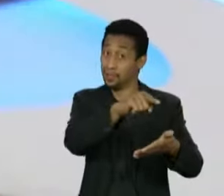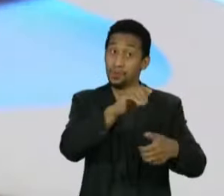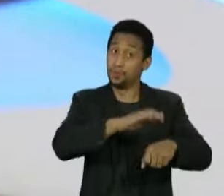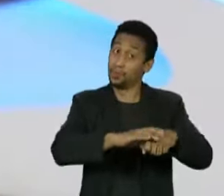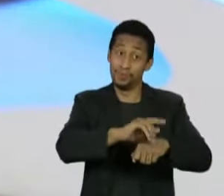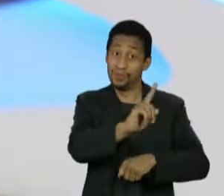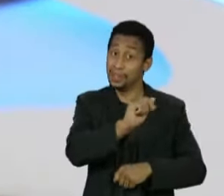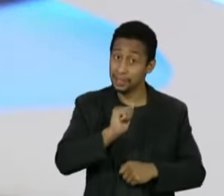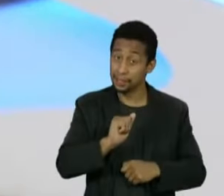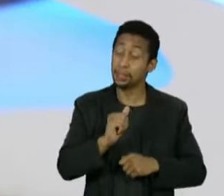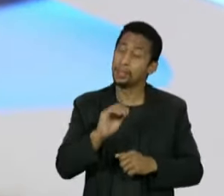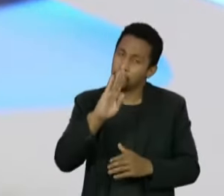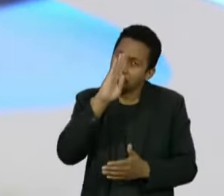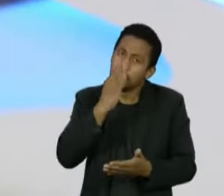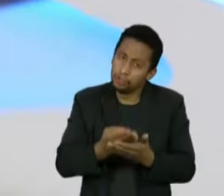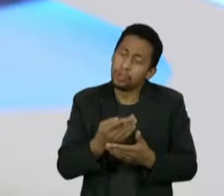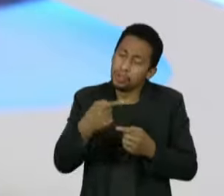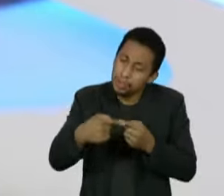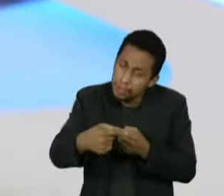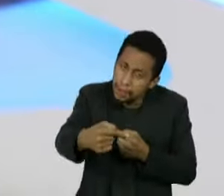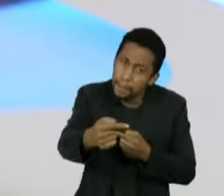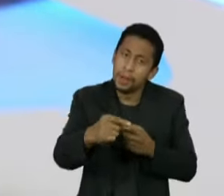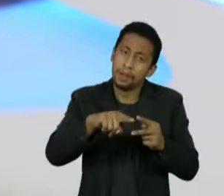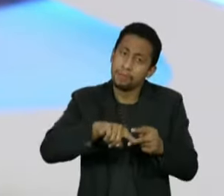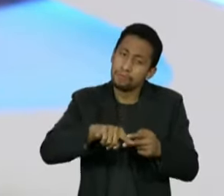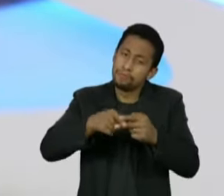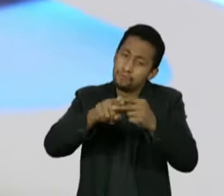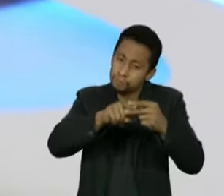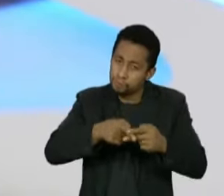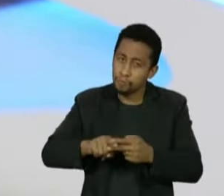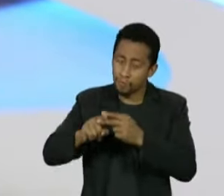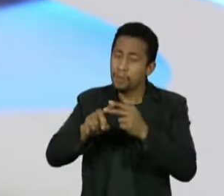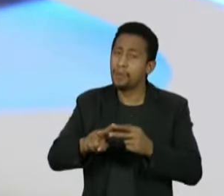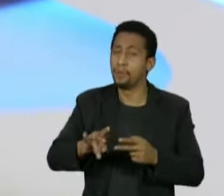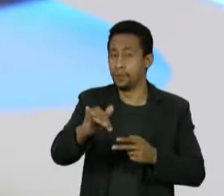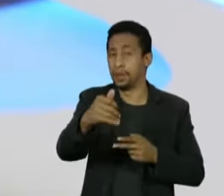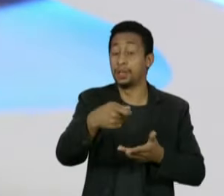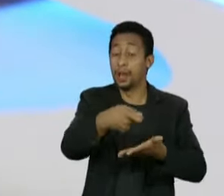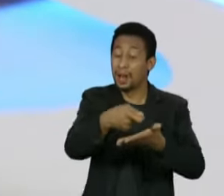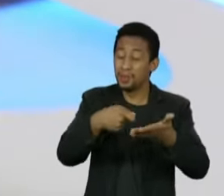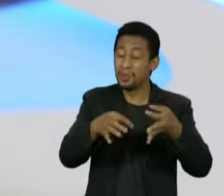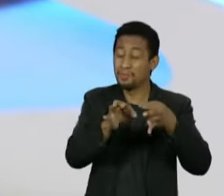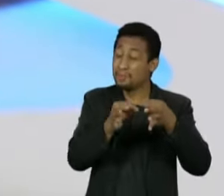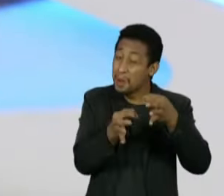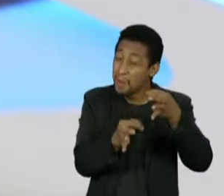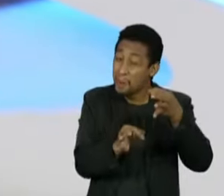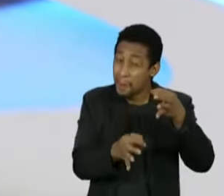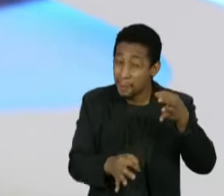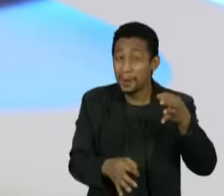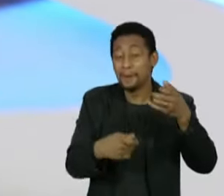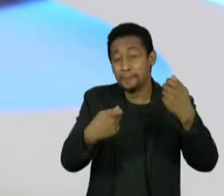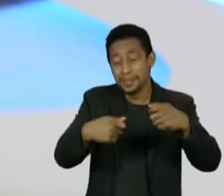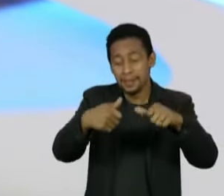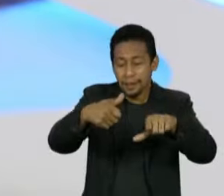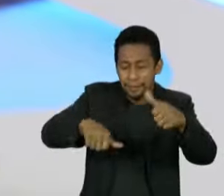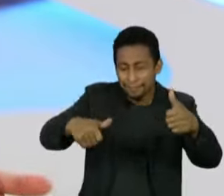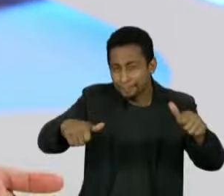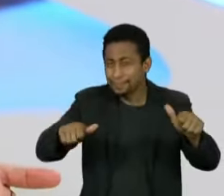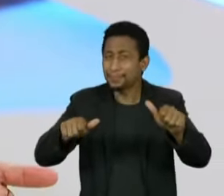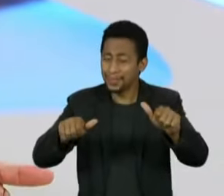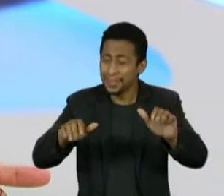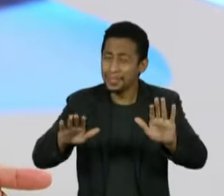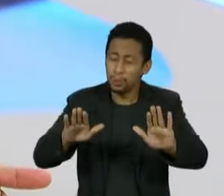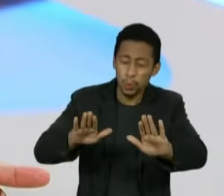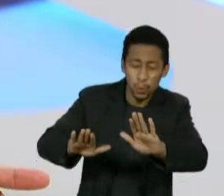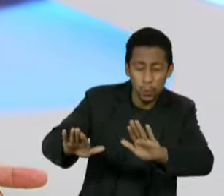Certamente será corrigido ao longo dessa semana. É um relatório muito extenso, a gente tem que analisar com cuidado, as equipes técnicas têm que analisar porque a